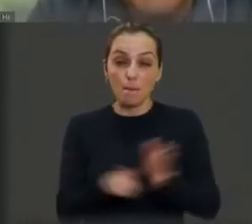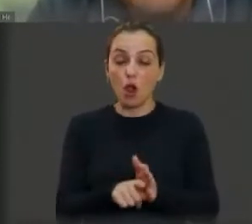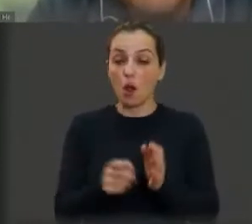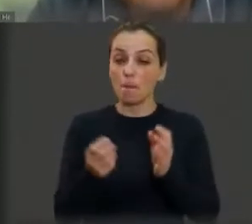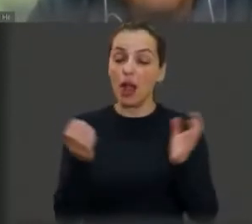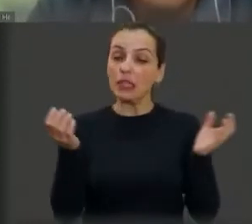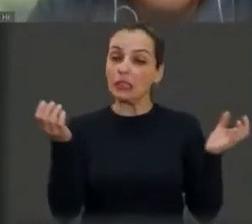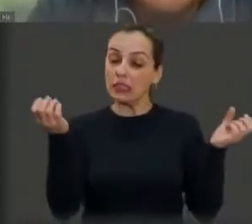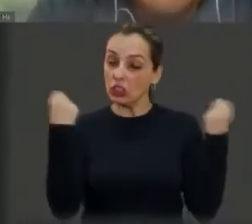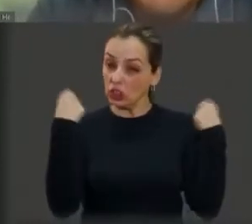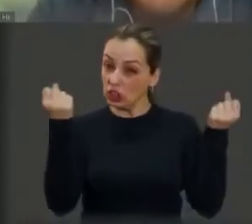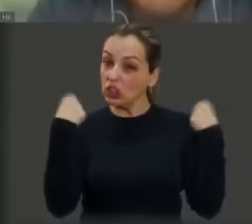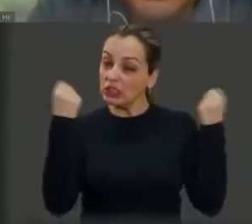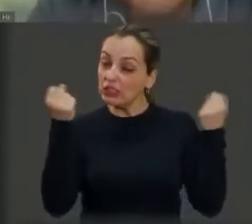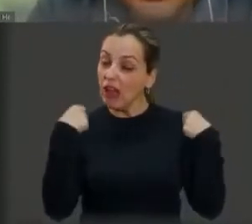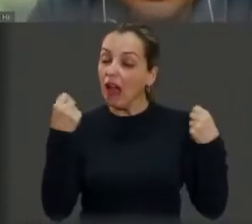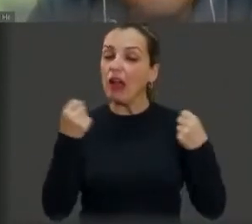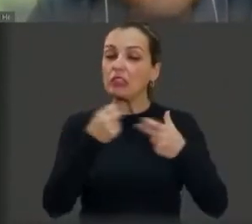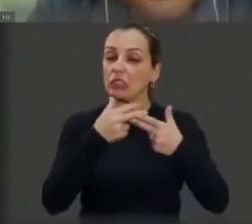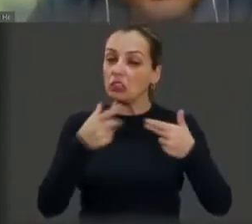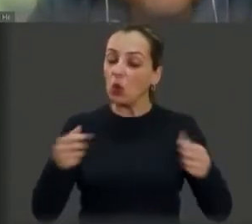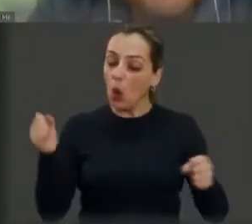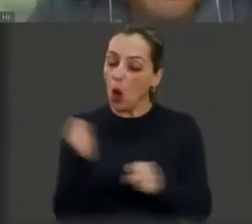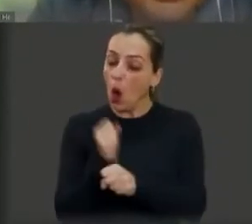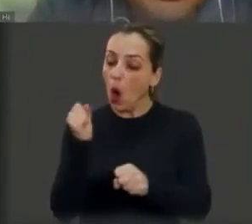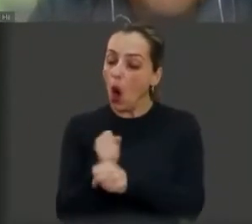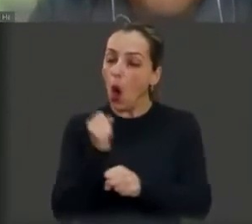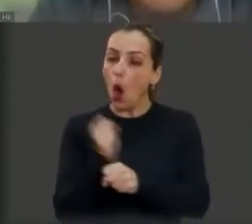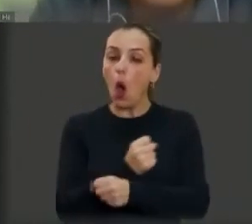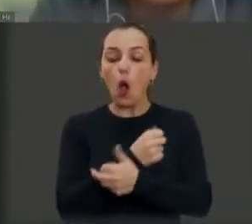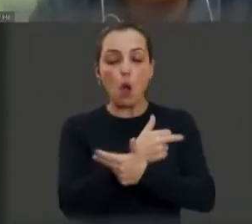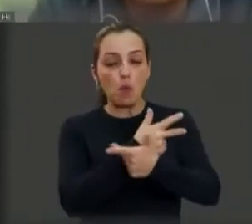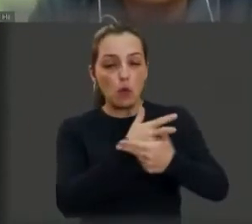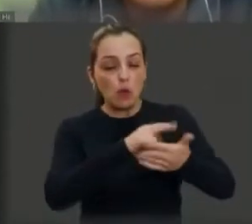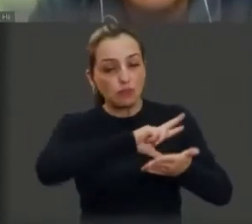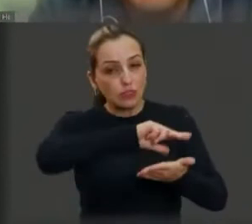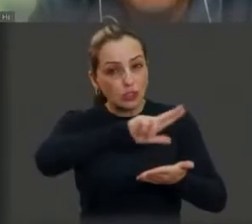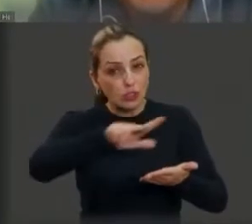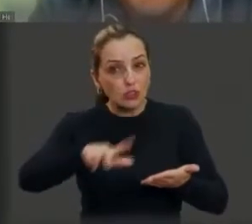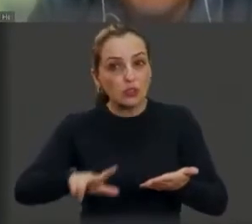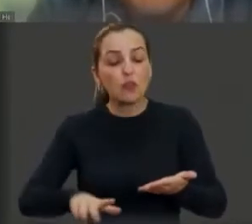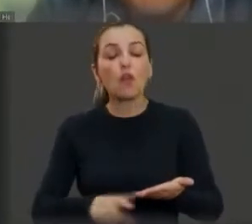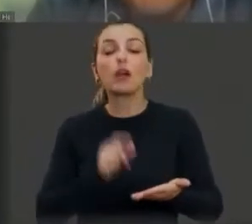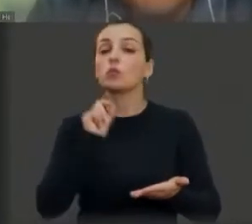aquecedores, reformas, horário de aulas e muitas outras coisas que aconteciam,